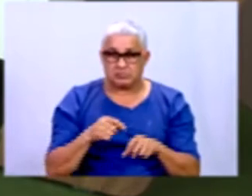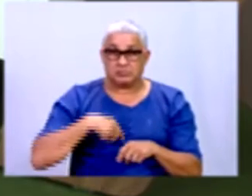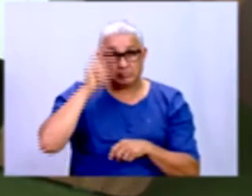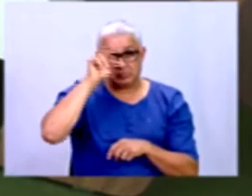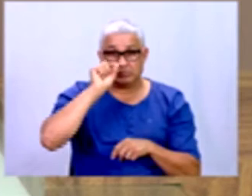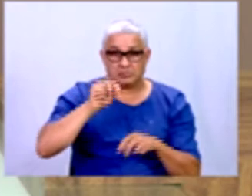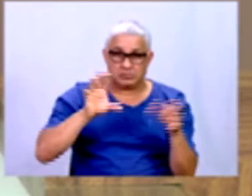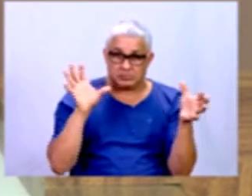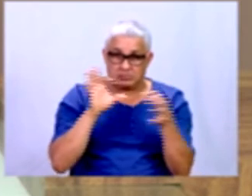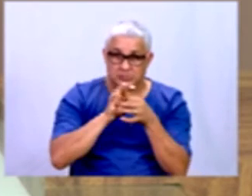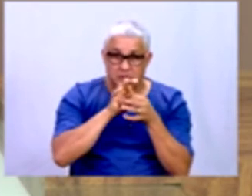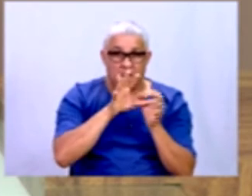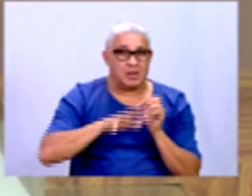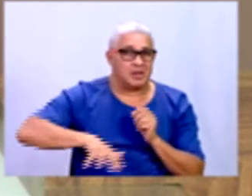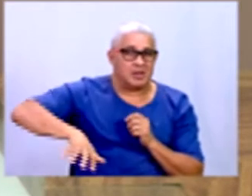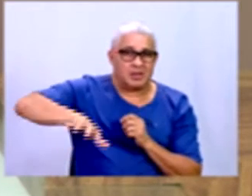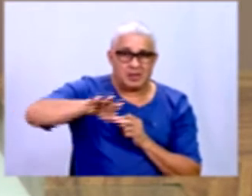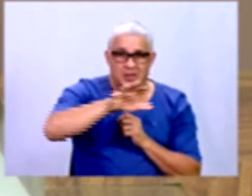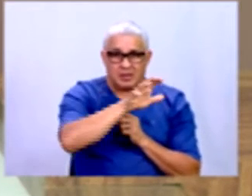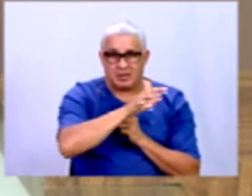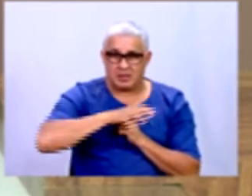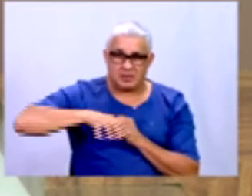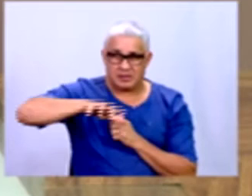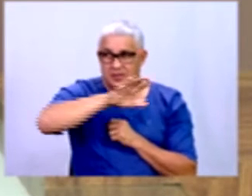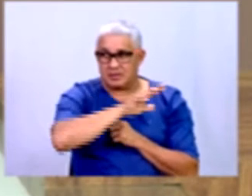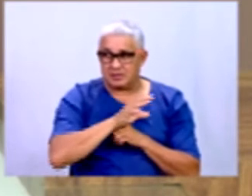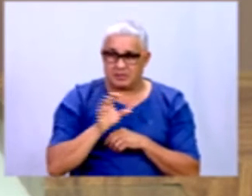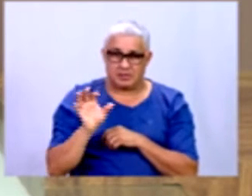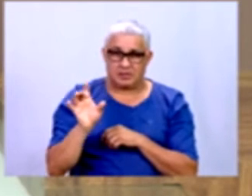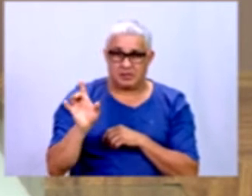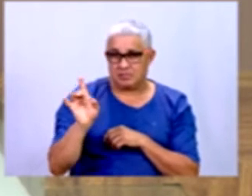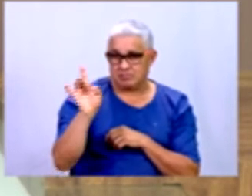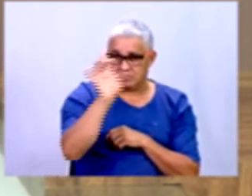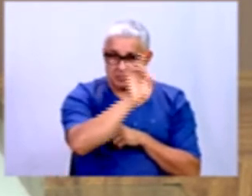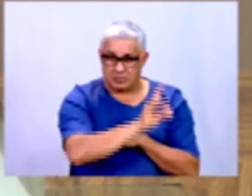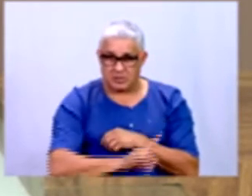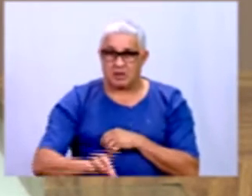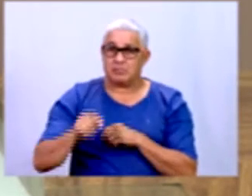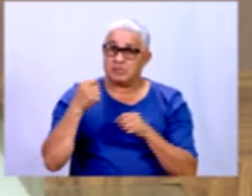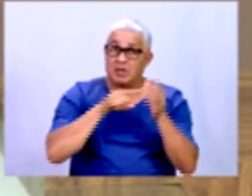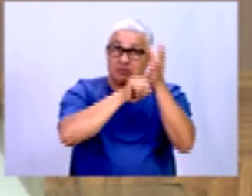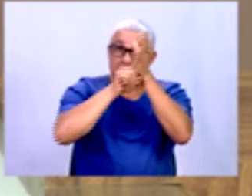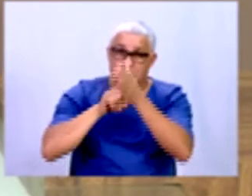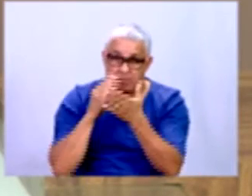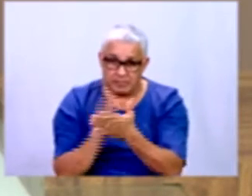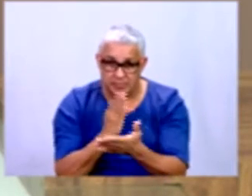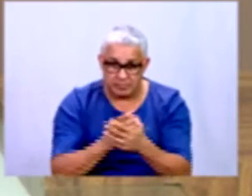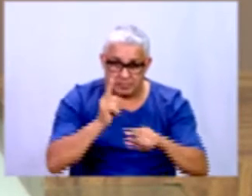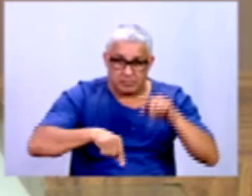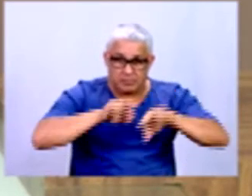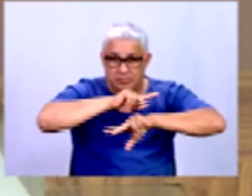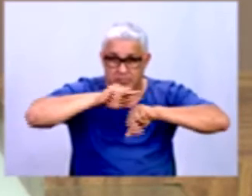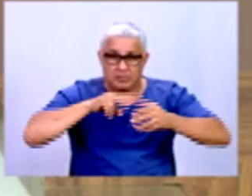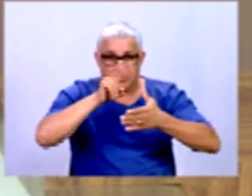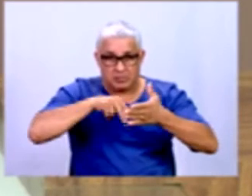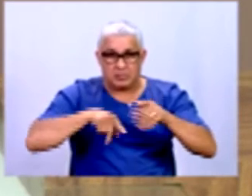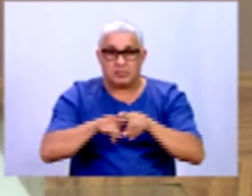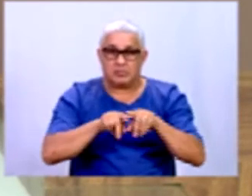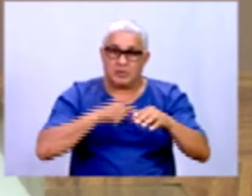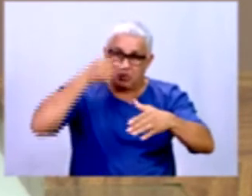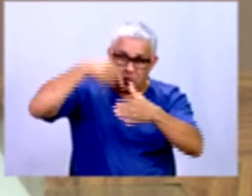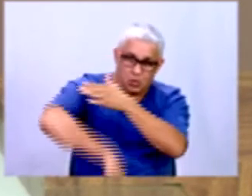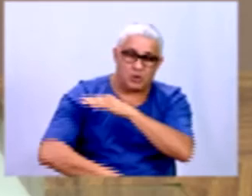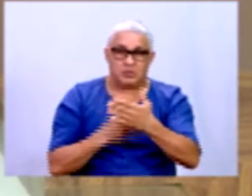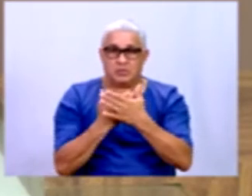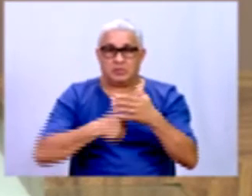num contexto geral, né? Essas situações mais específicas, você tem que buscar material, ler, se aprofundar mais para poder resolver as situações mais específicas. Mas, no